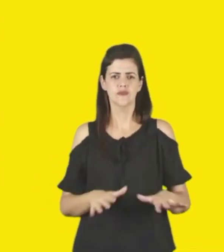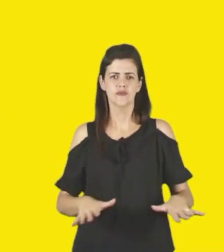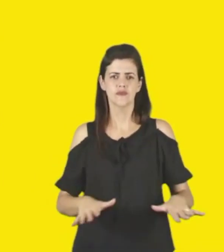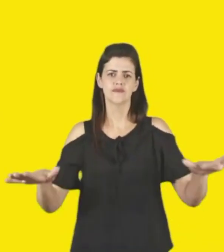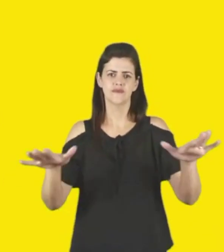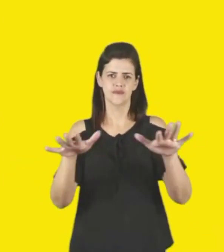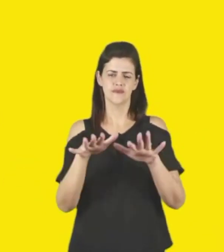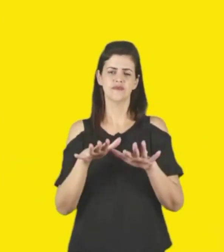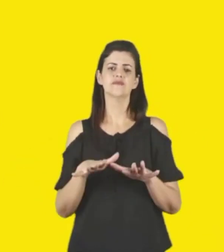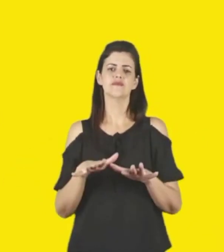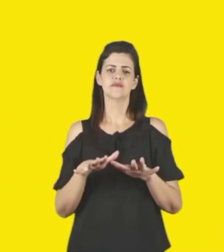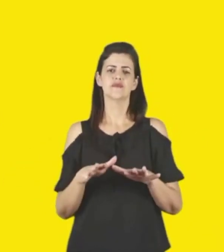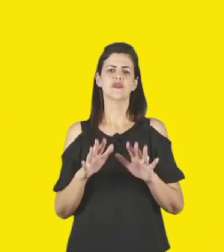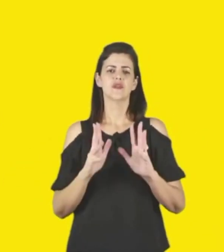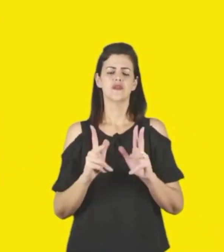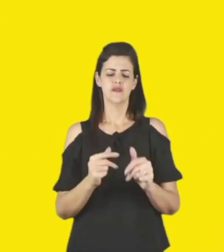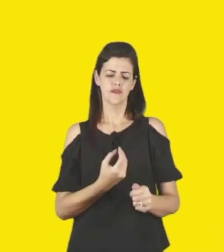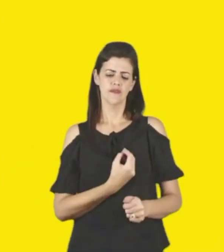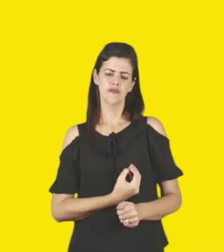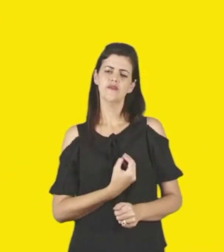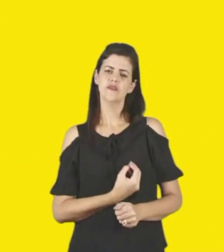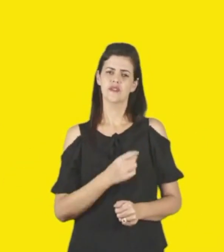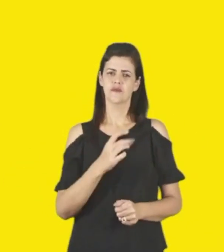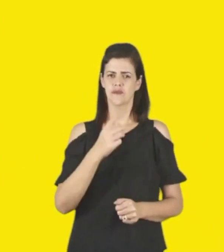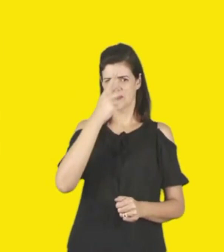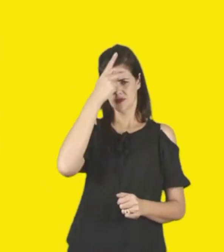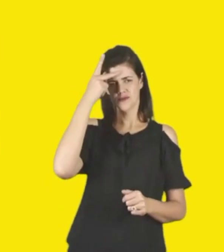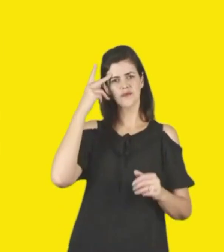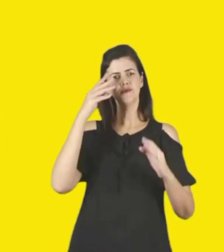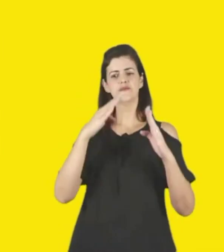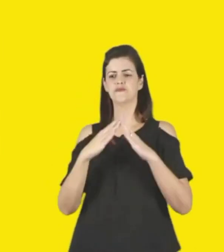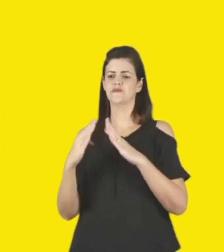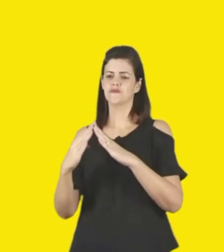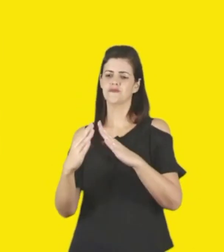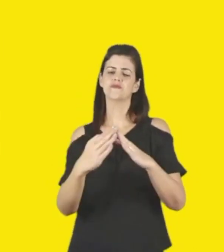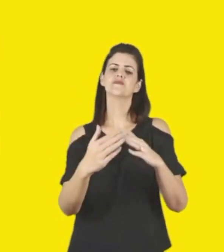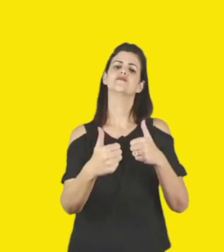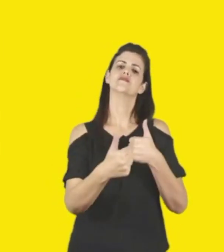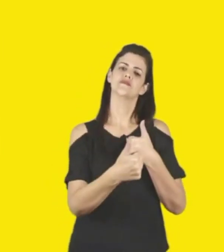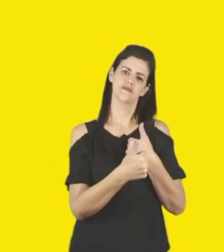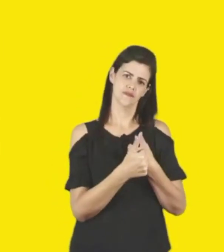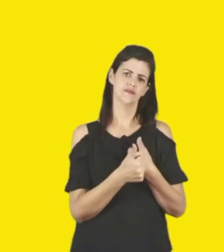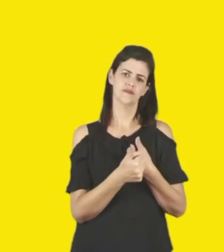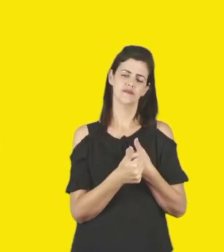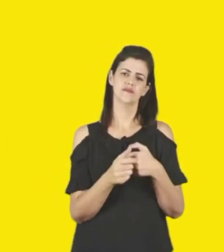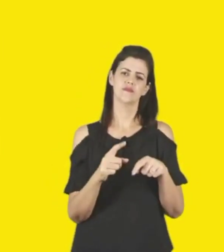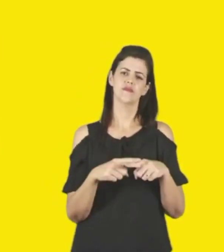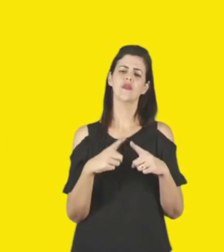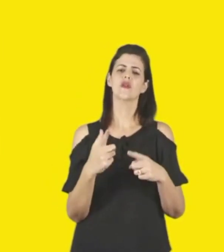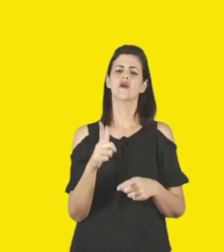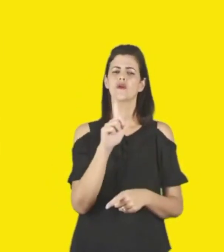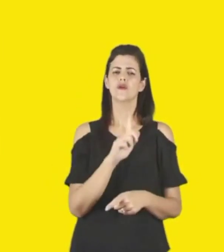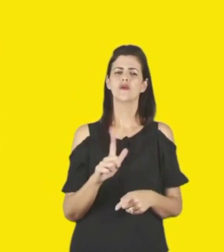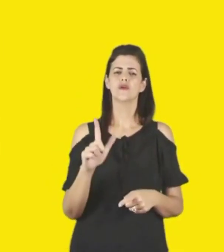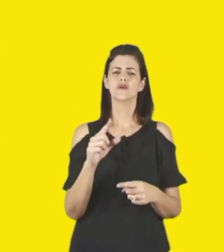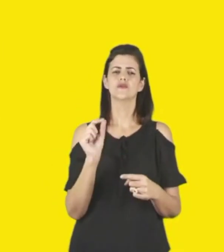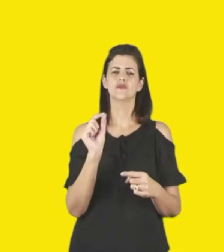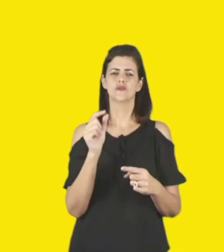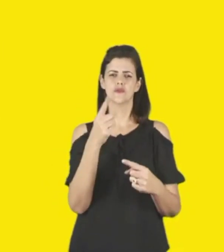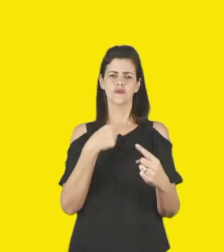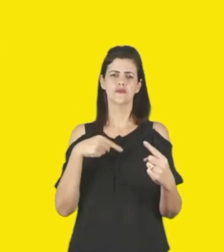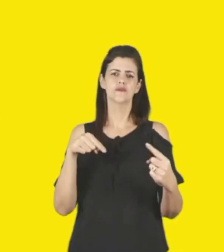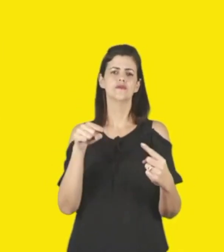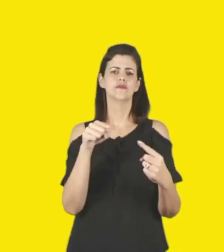quanto as realidades nas quais o circuito SESC se dá. E é justamente com esse objetivo de democratização